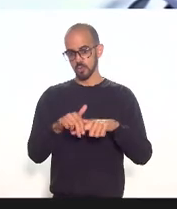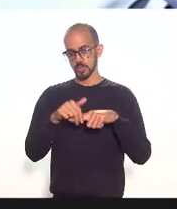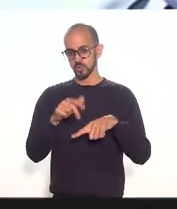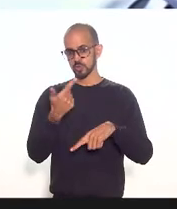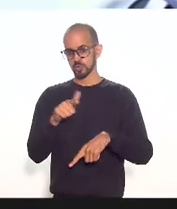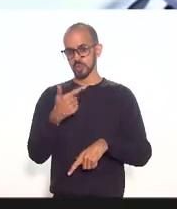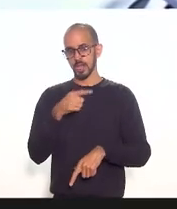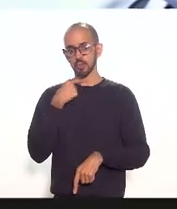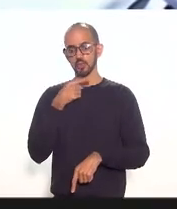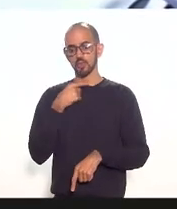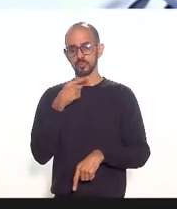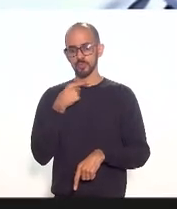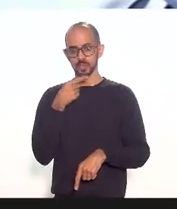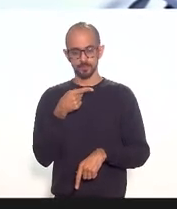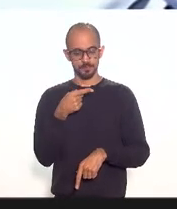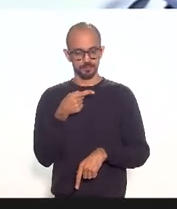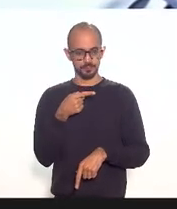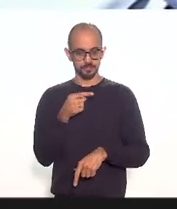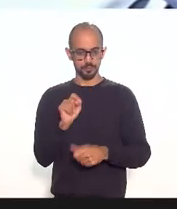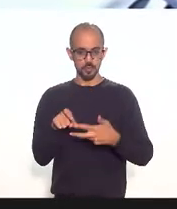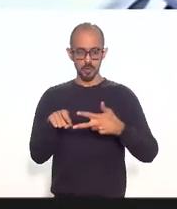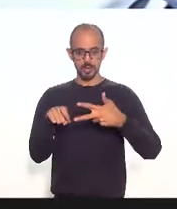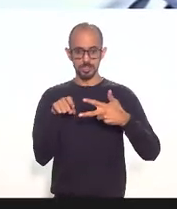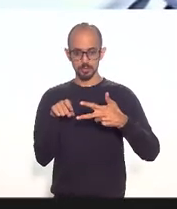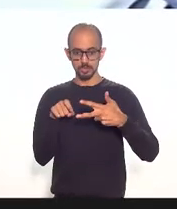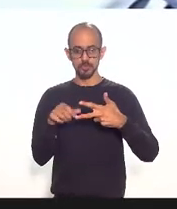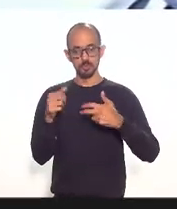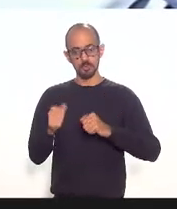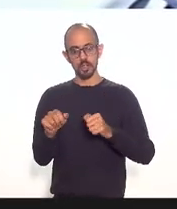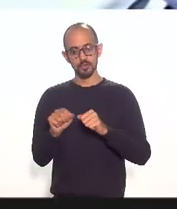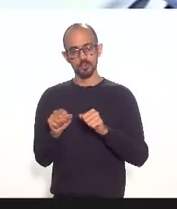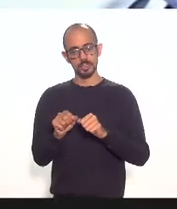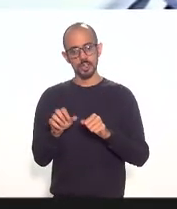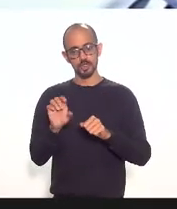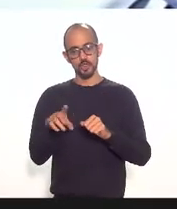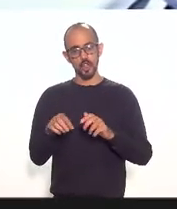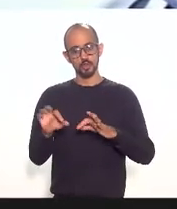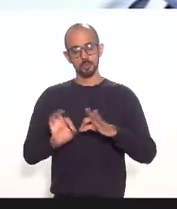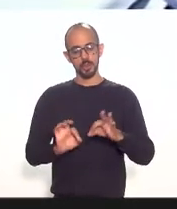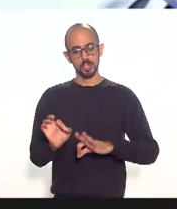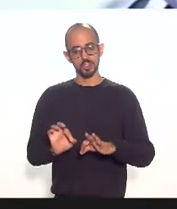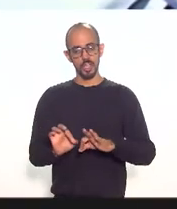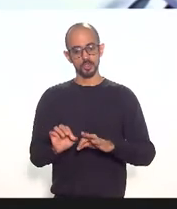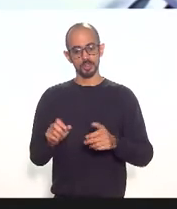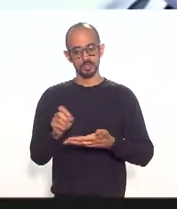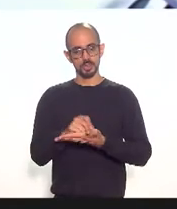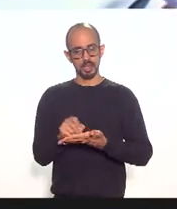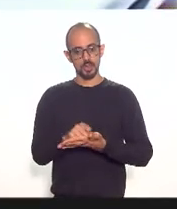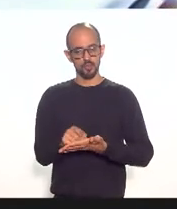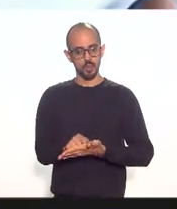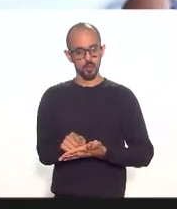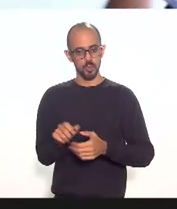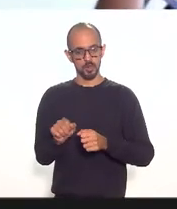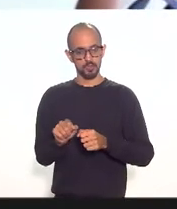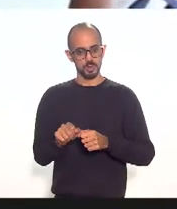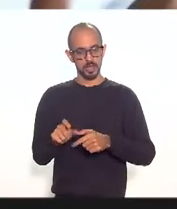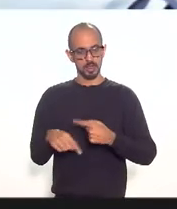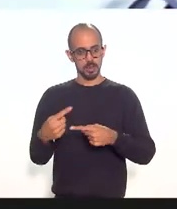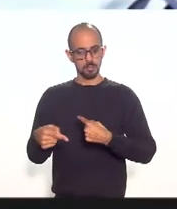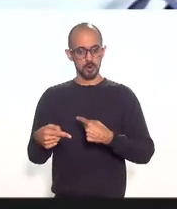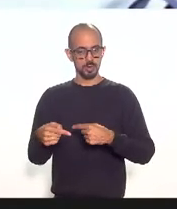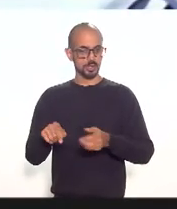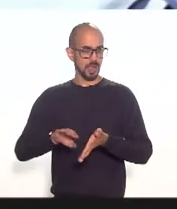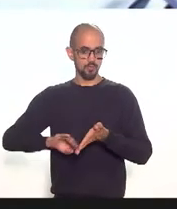pode simular em cima do dado real o dado real é projeto que ele escreveu o que vier depois está fora